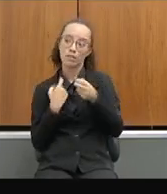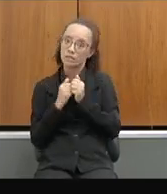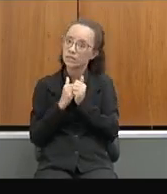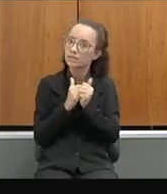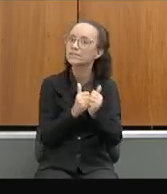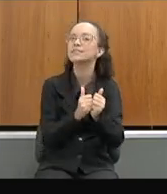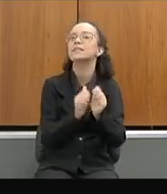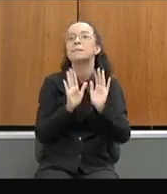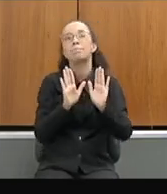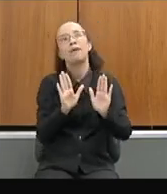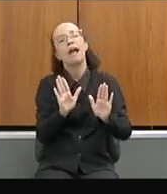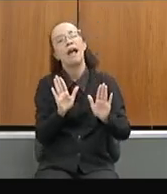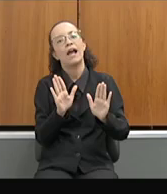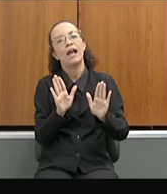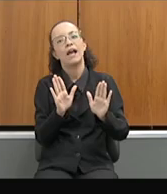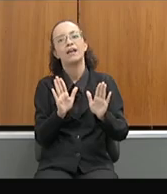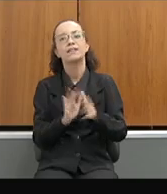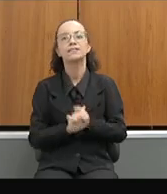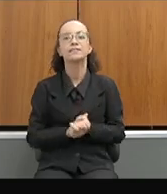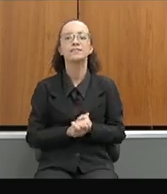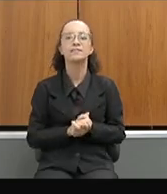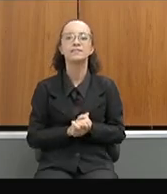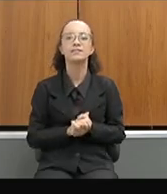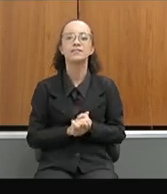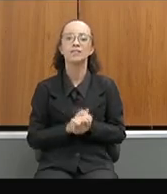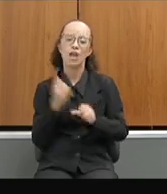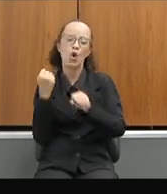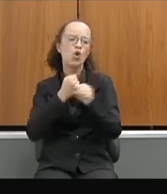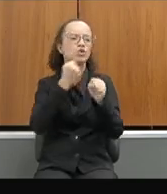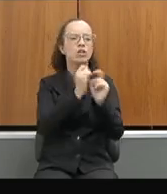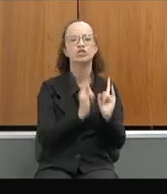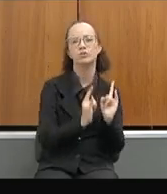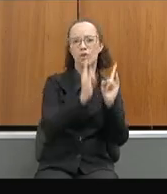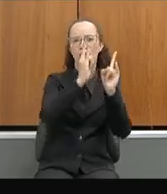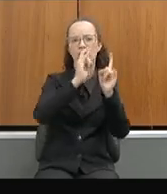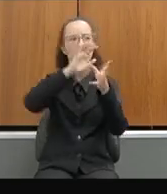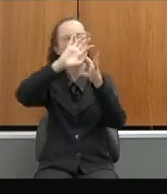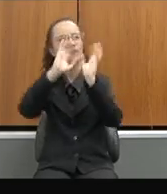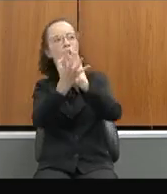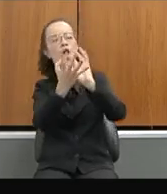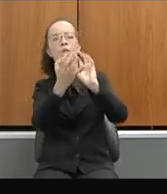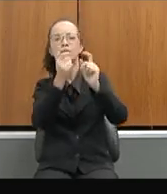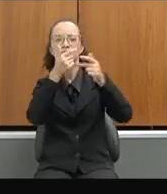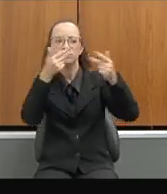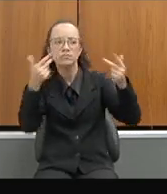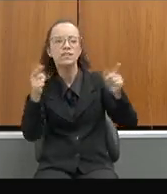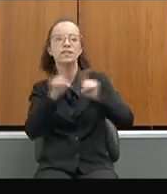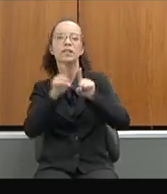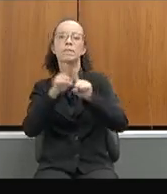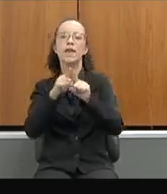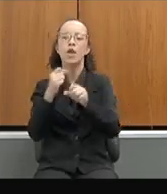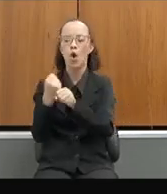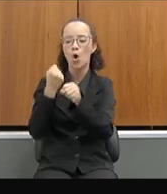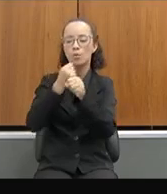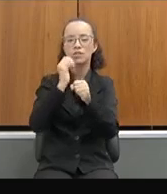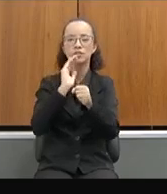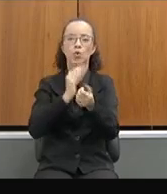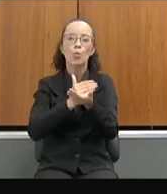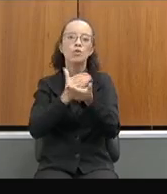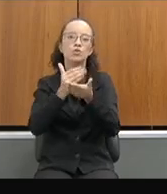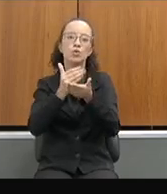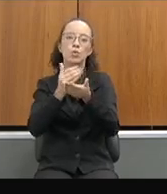se não me engano, basicamente é para construção de prédios, reparos, finalização de obras iniciadas,